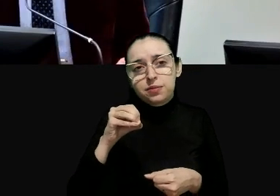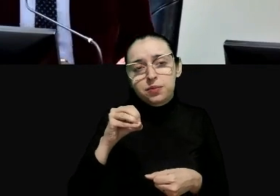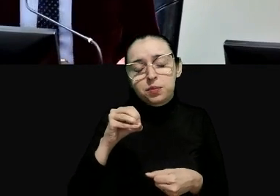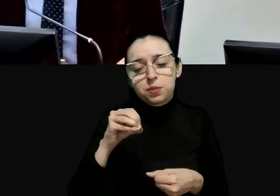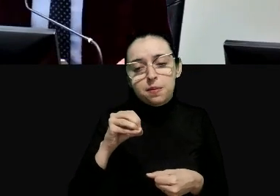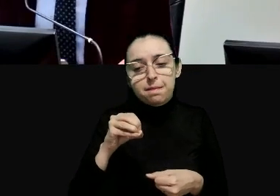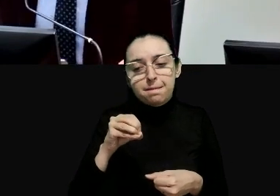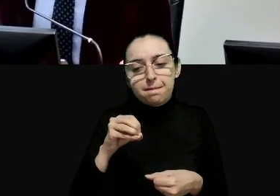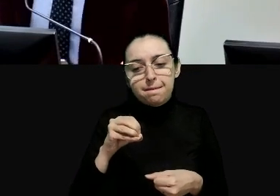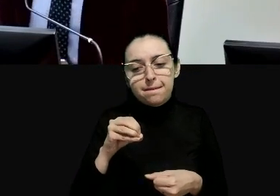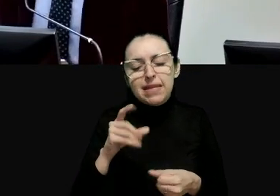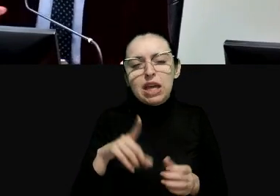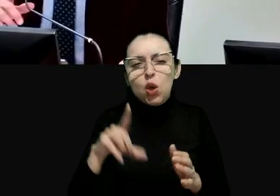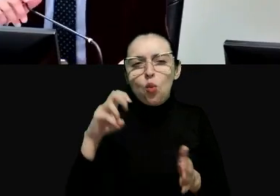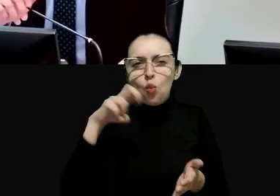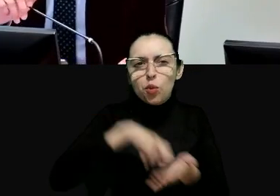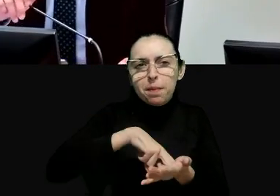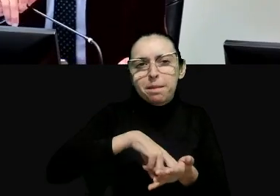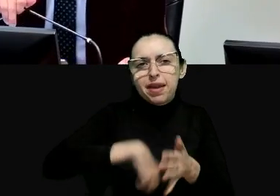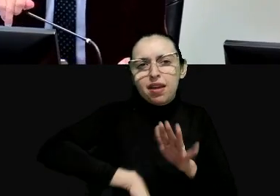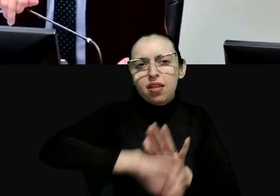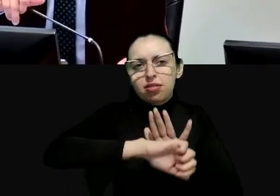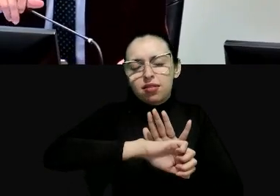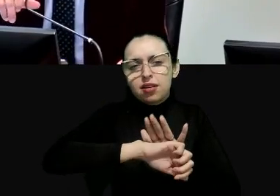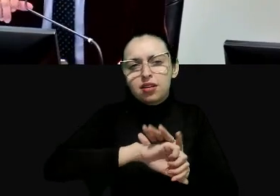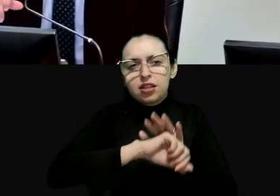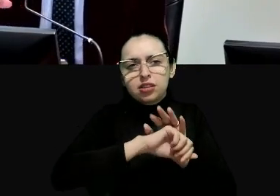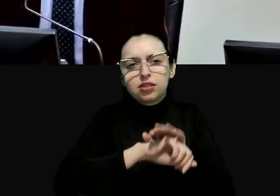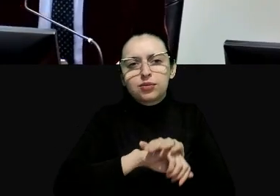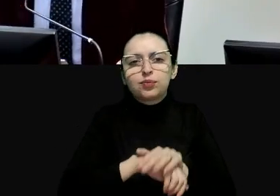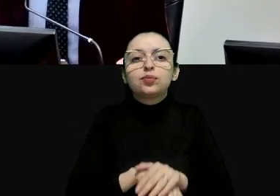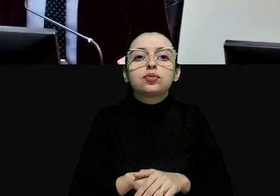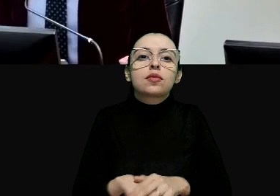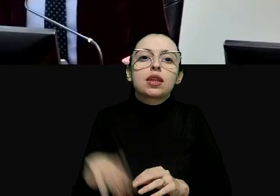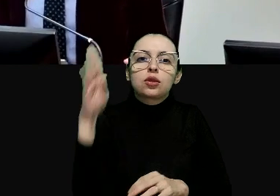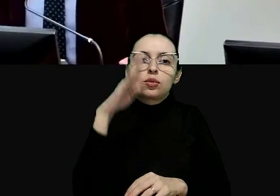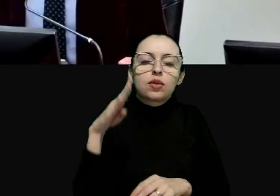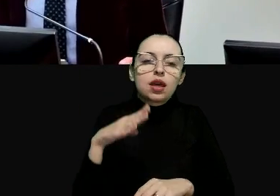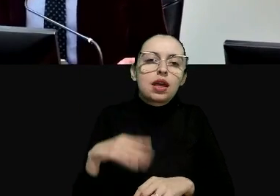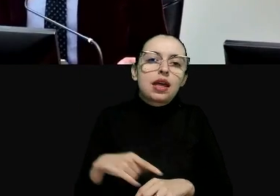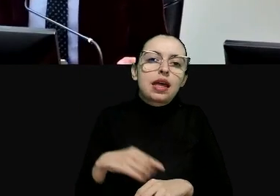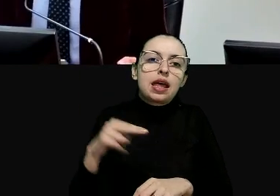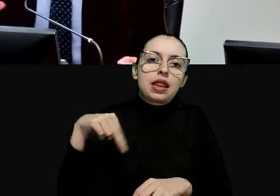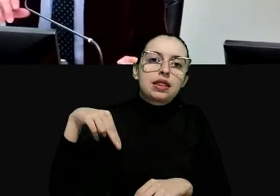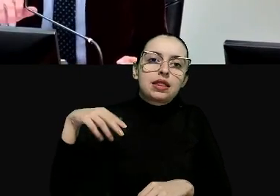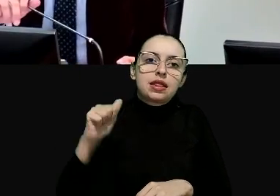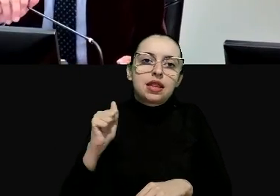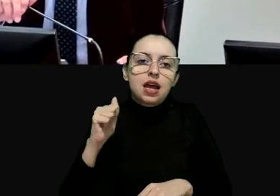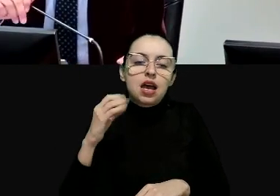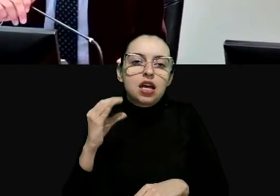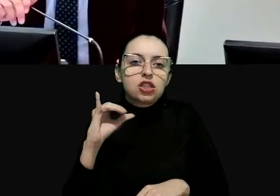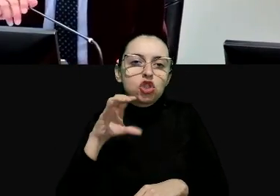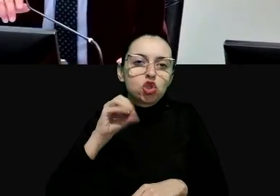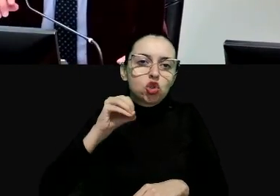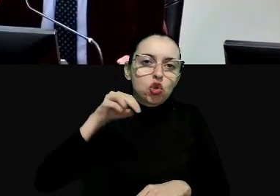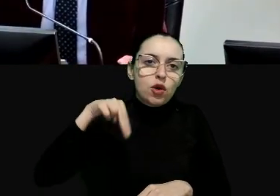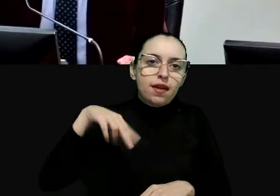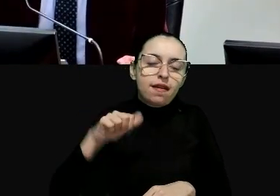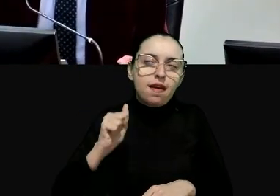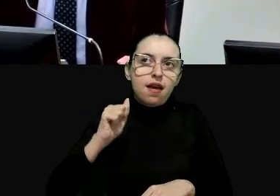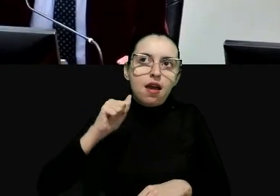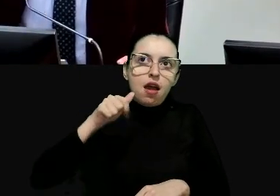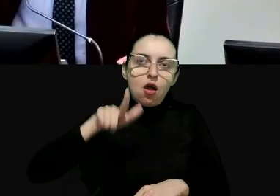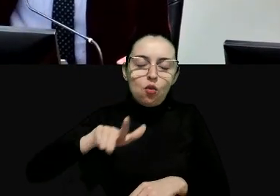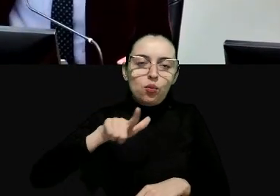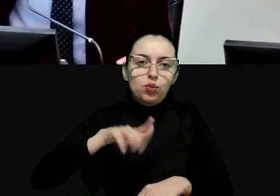as sentenças das cortes nacionales e sobre todo as sentenças das cortes nacionales